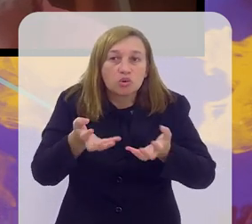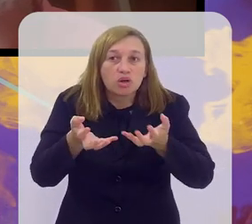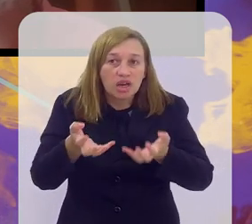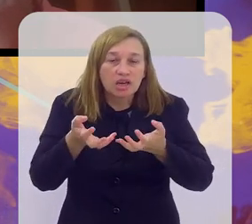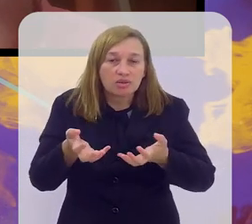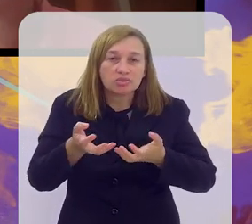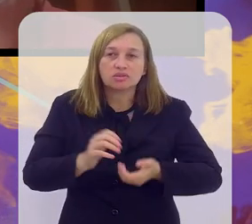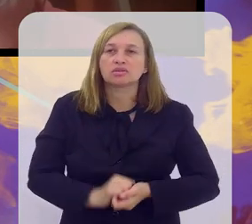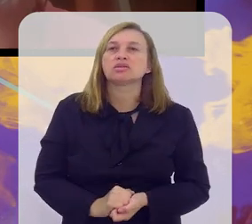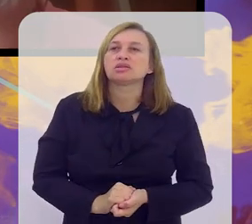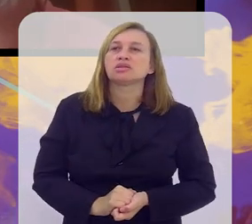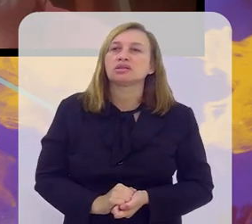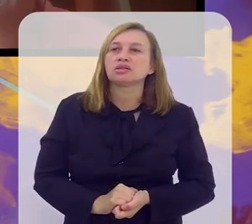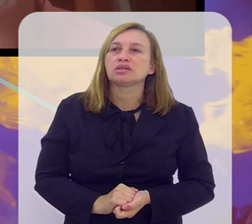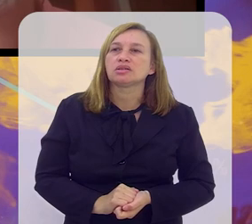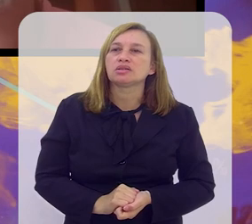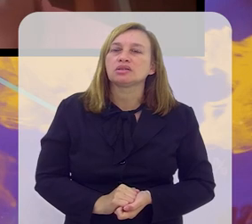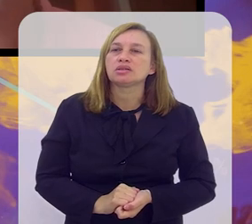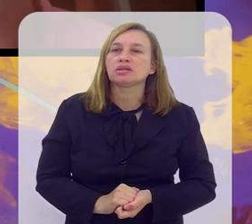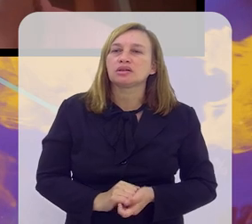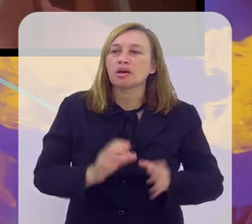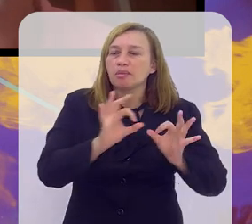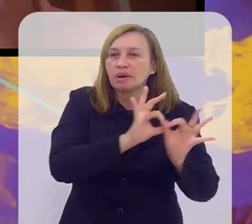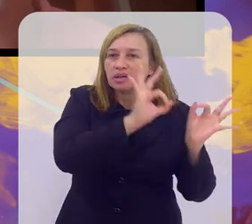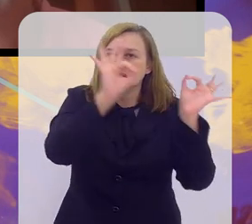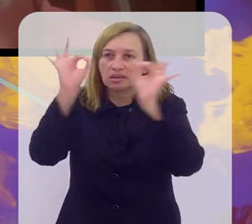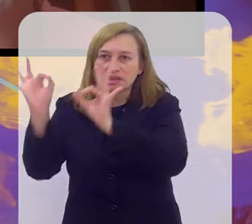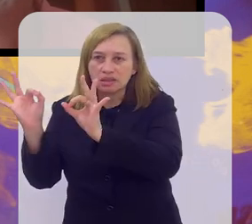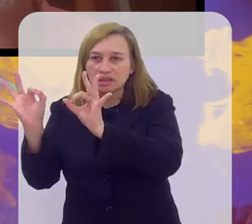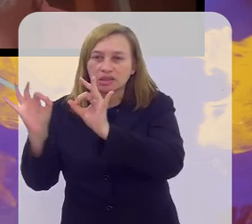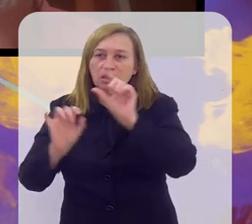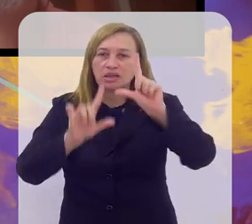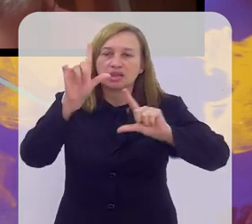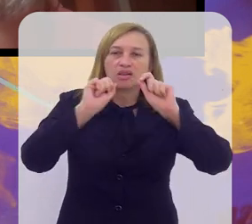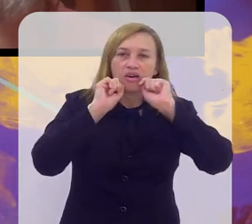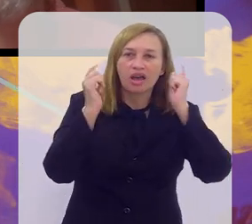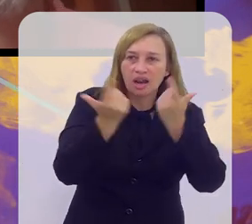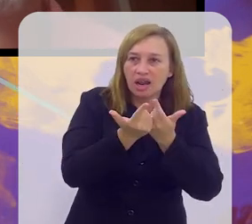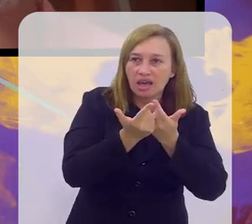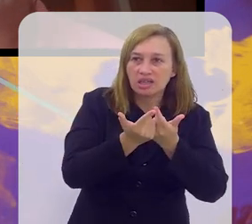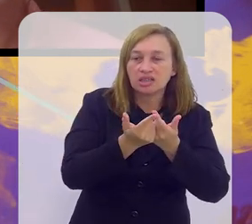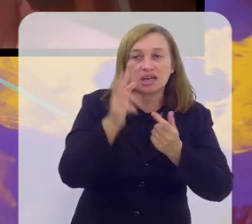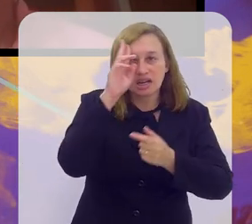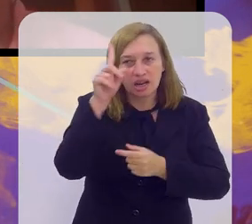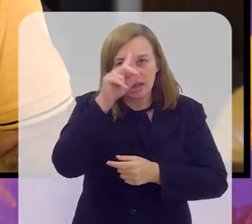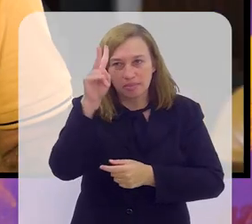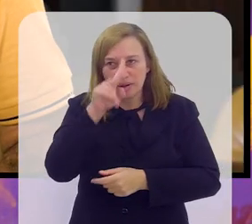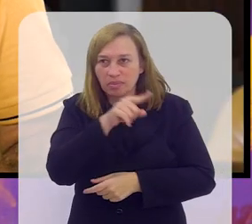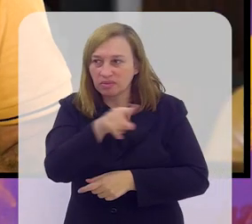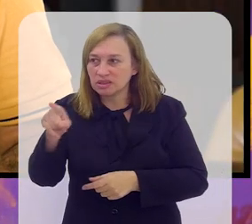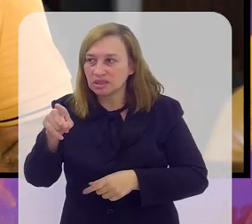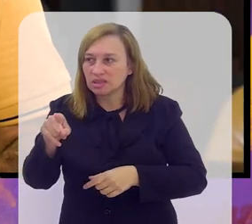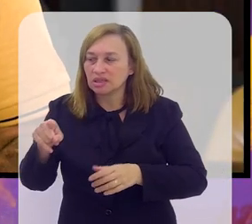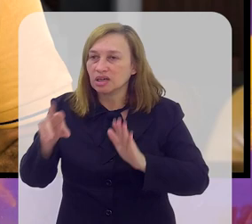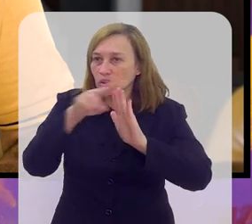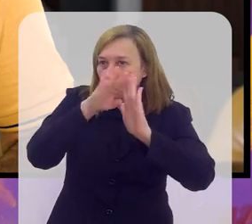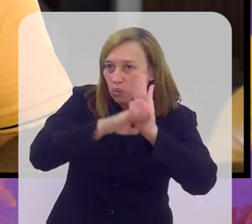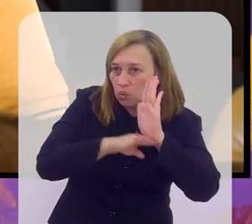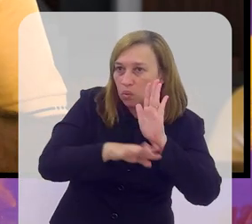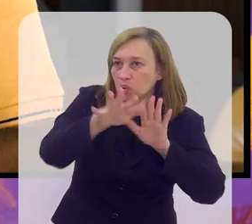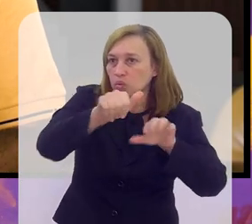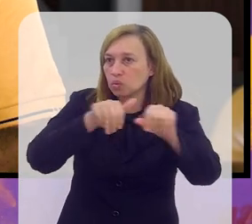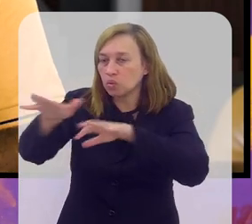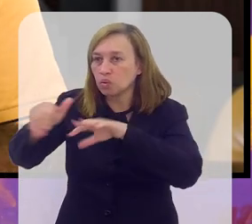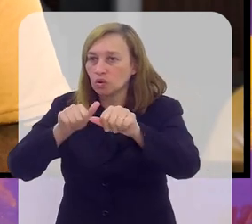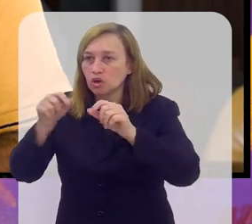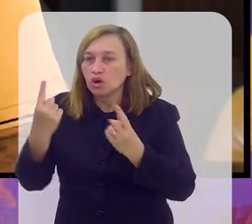parte, mas eu quero passar para o telespectador da TV Alerje e relembrar para você também a lista dos convocados